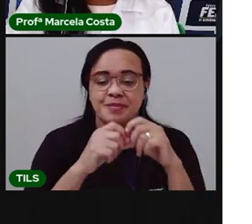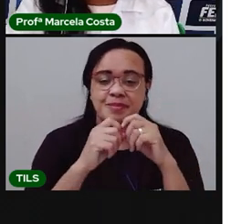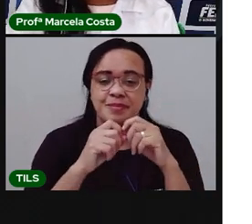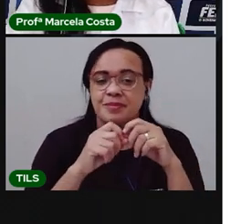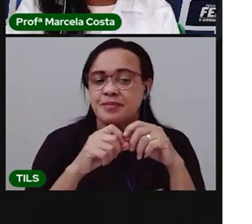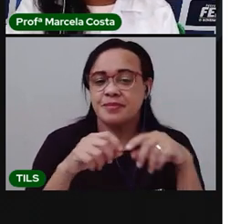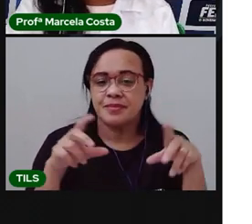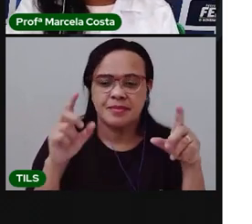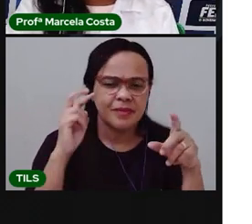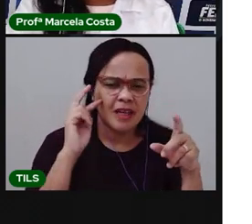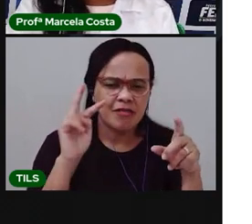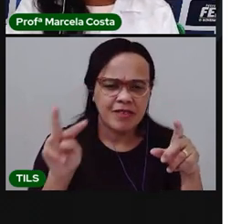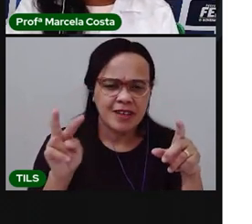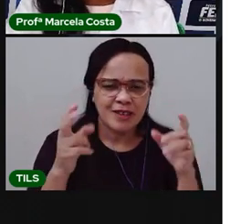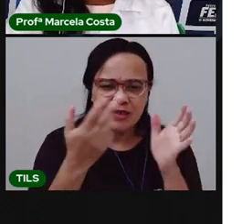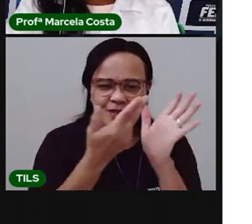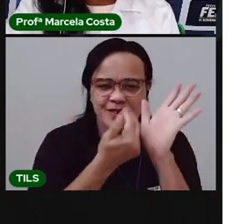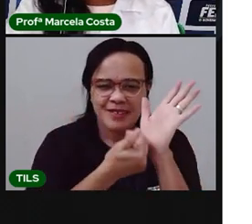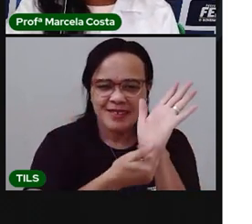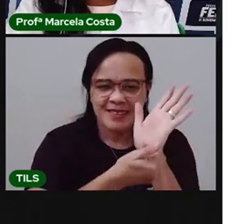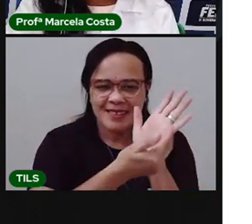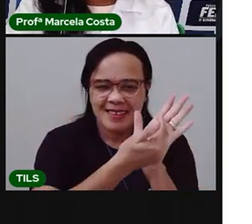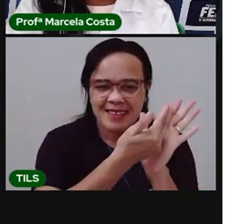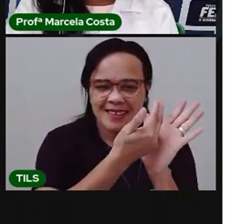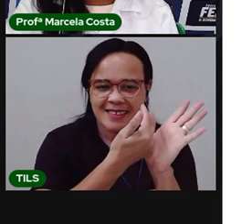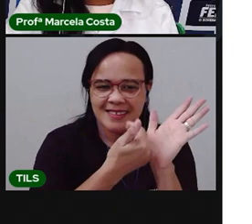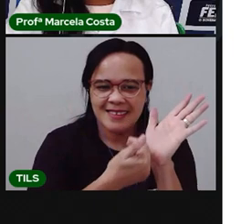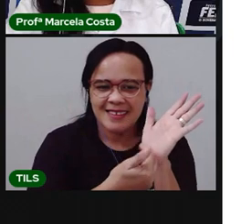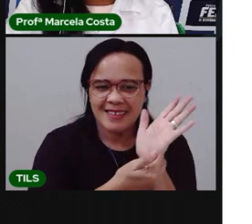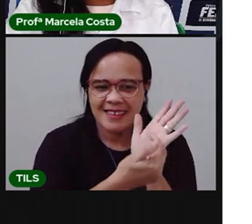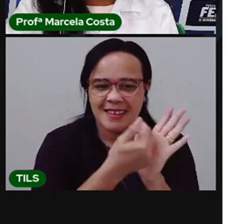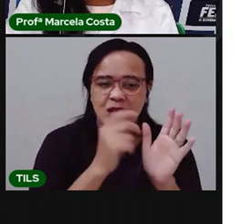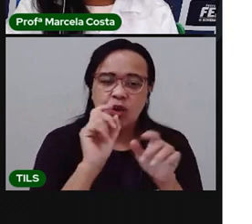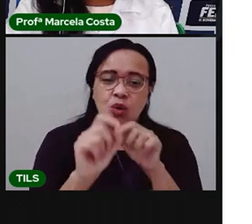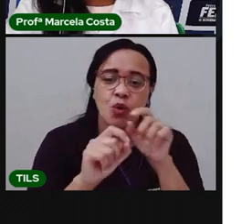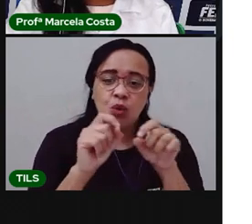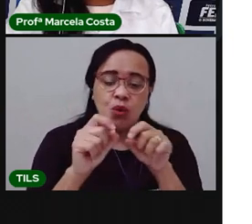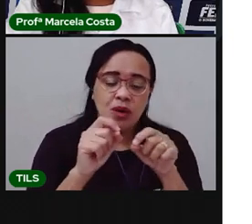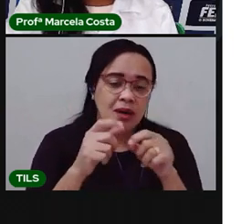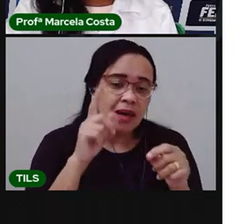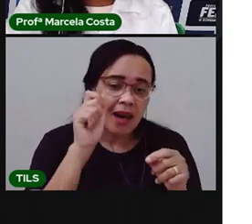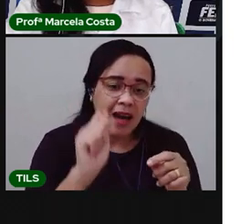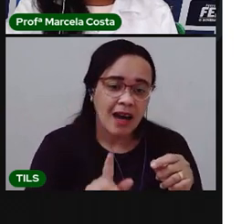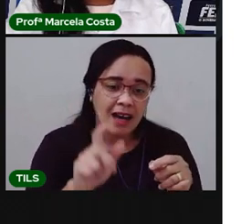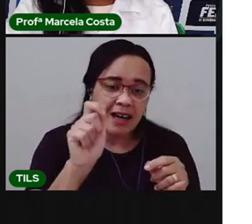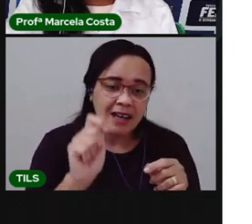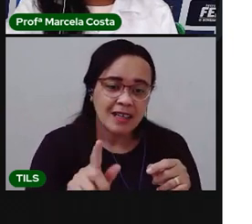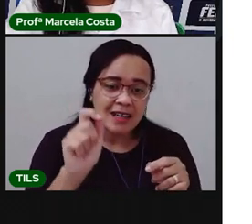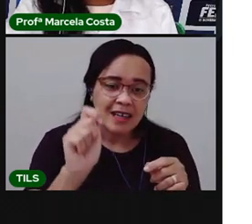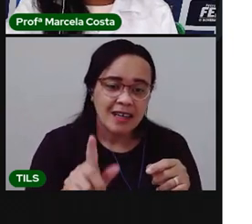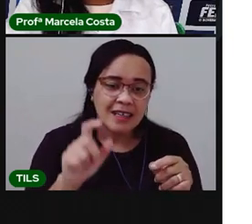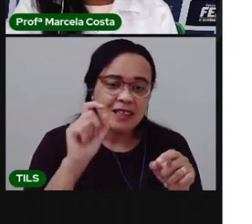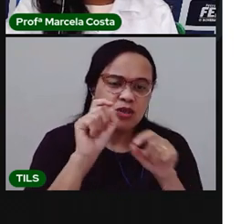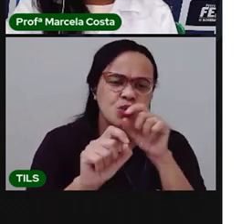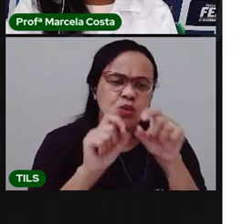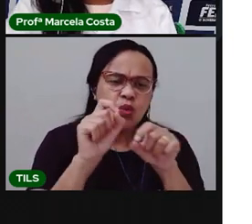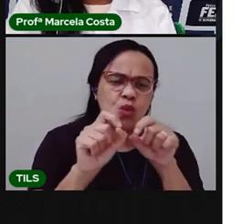E essas ondinhas aqui? Essas ondinhas azuis estão demonstrando o é o que nessa imagem?